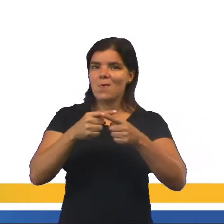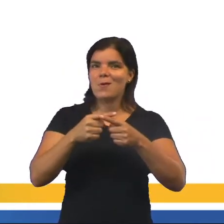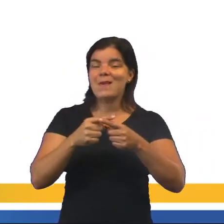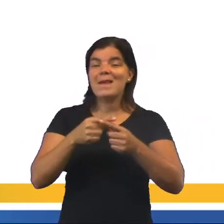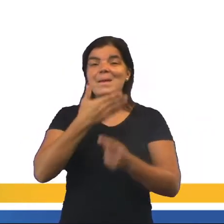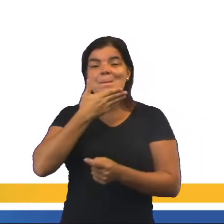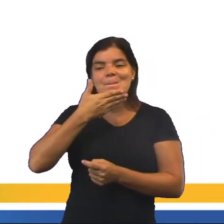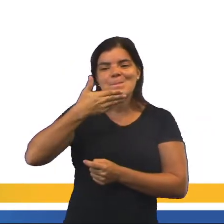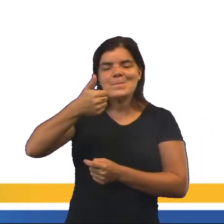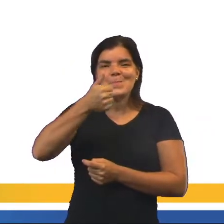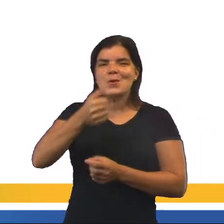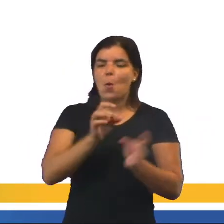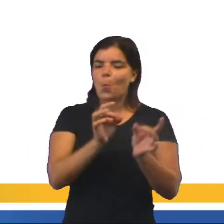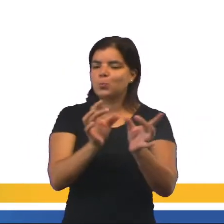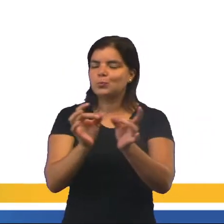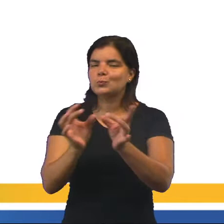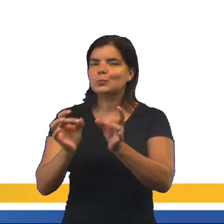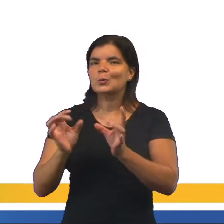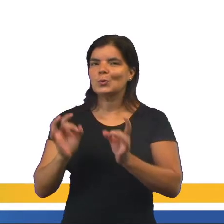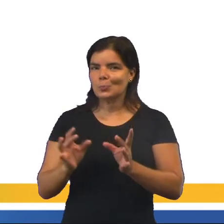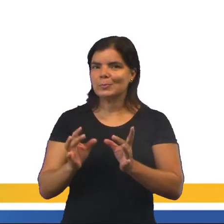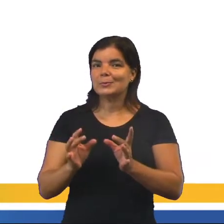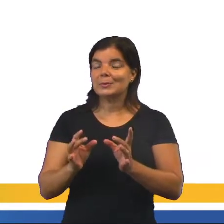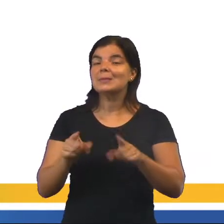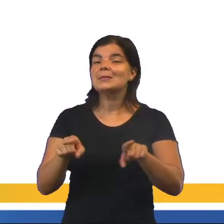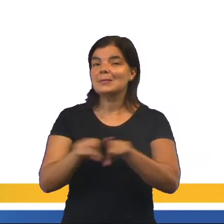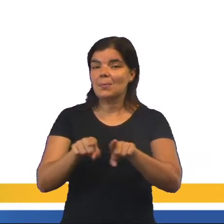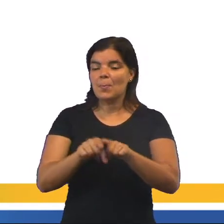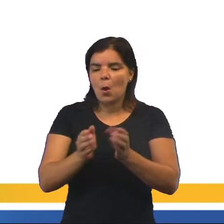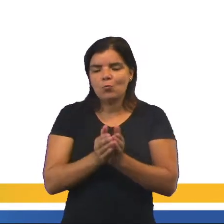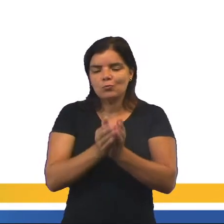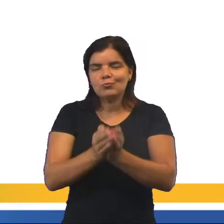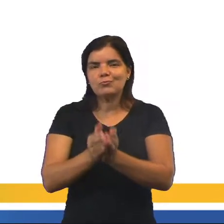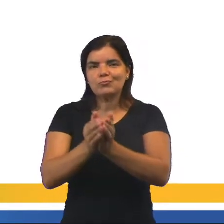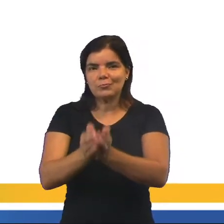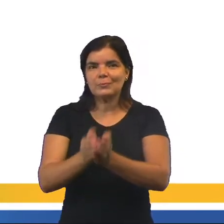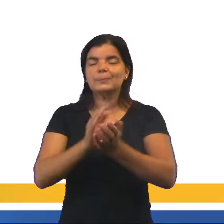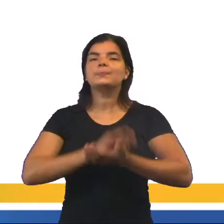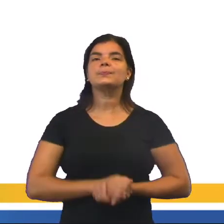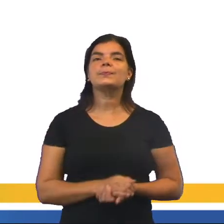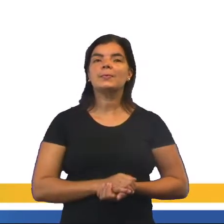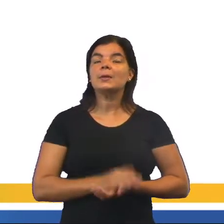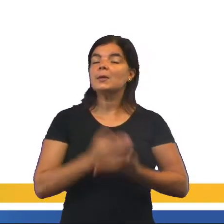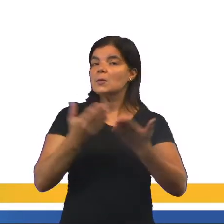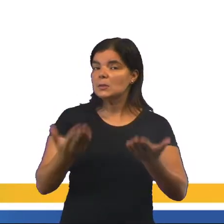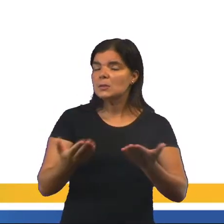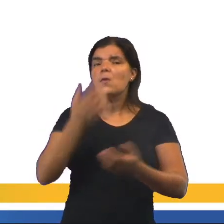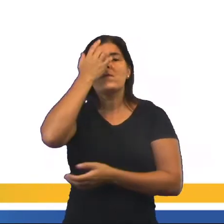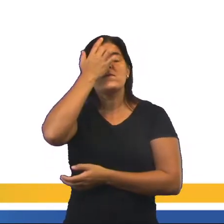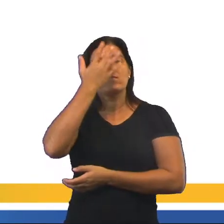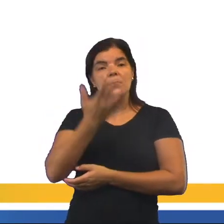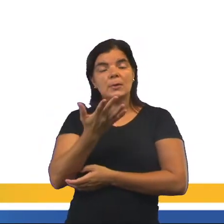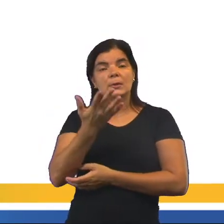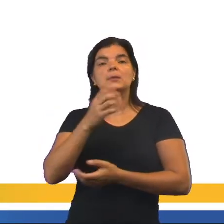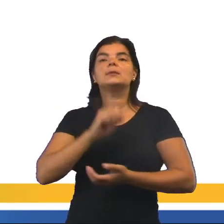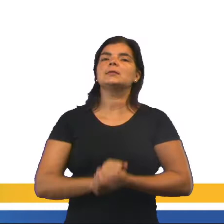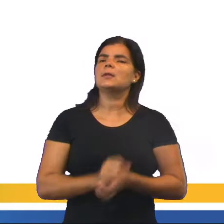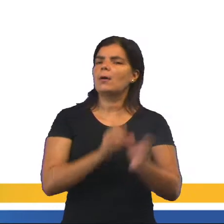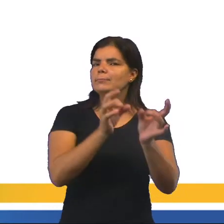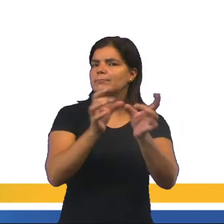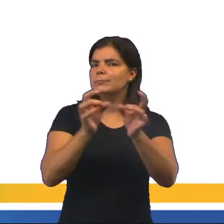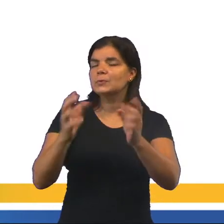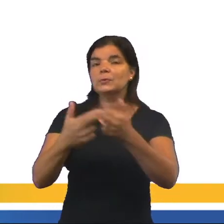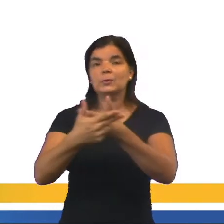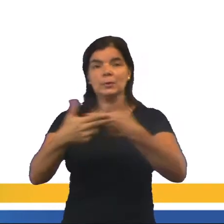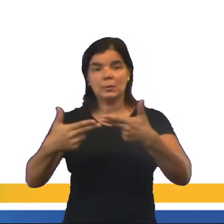rota com as rotas comerciais, fazia passagem com as rotas comerciais. Então, isso facilitava a venda